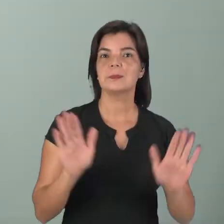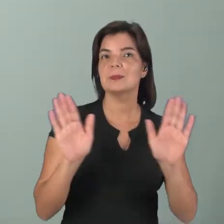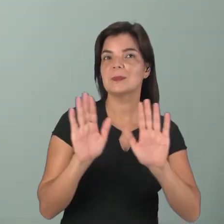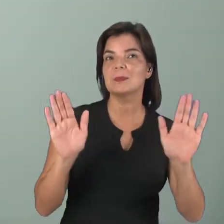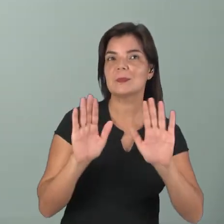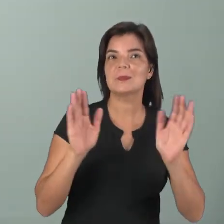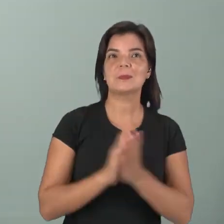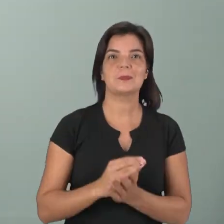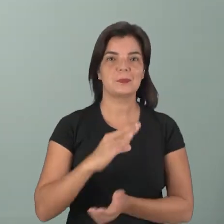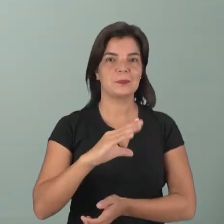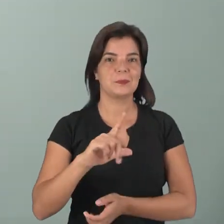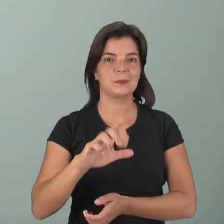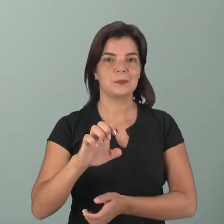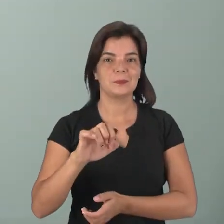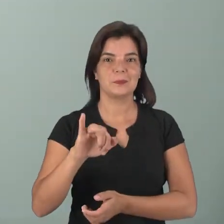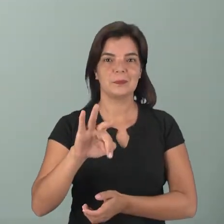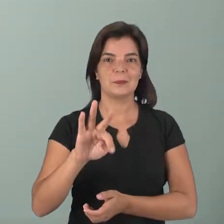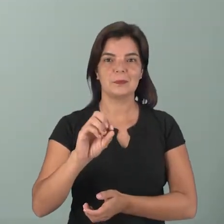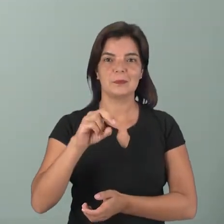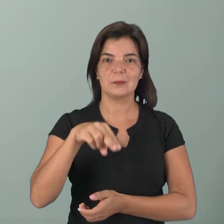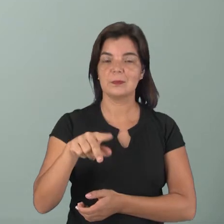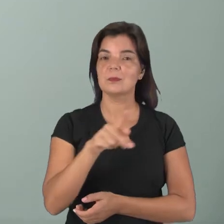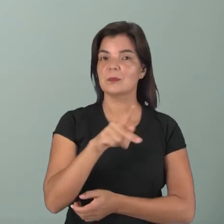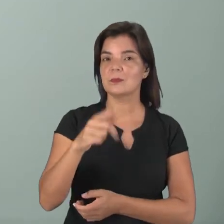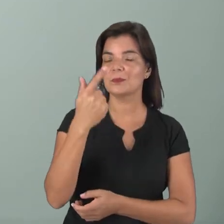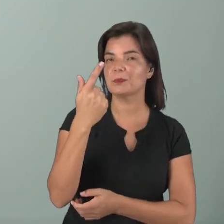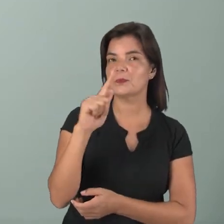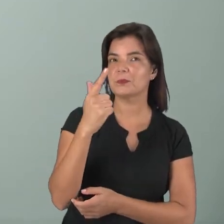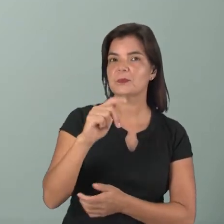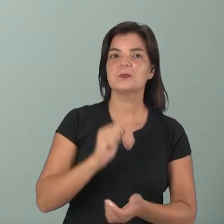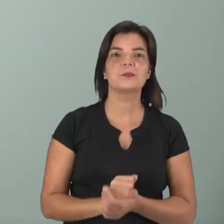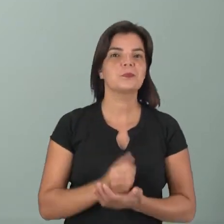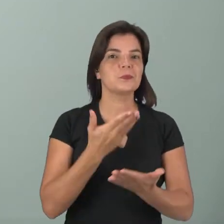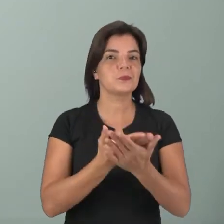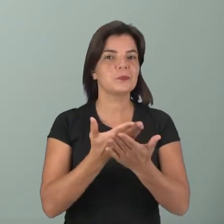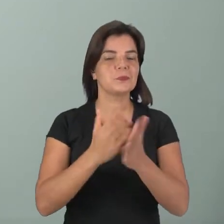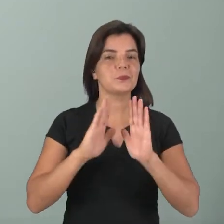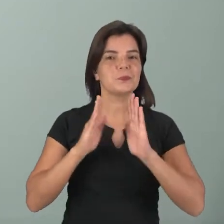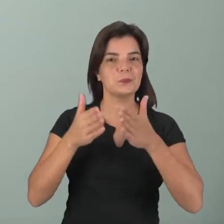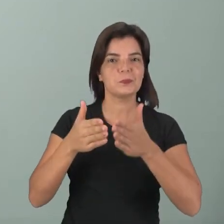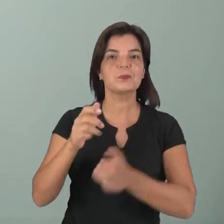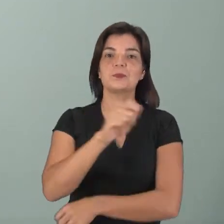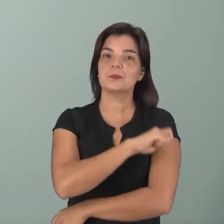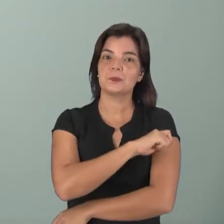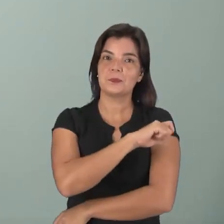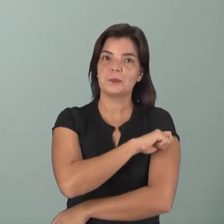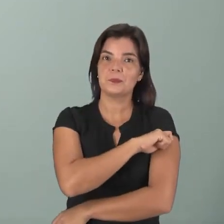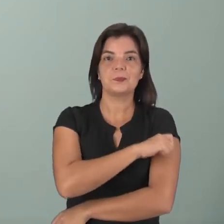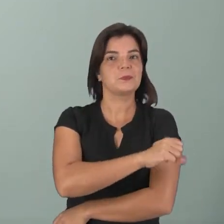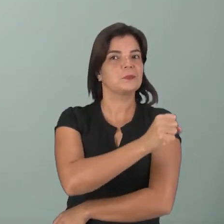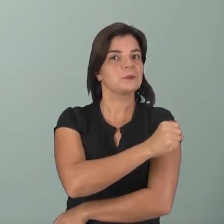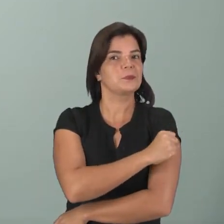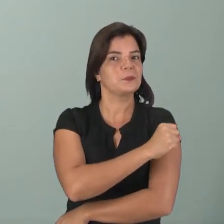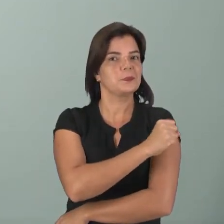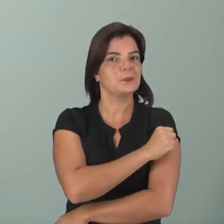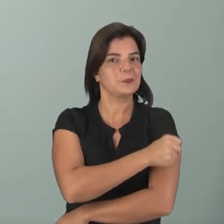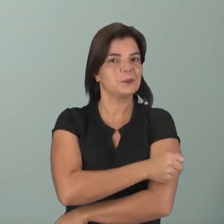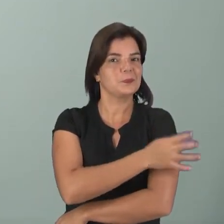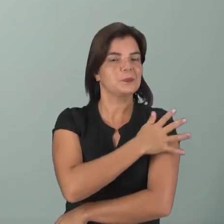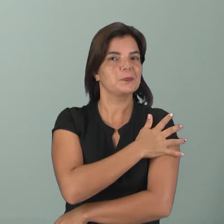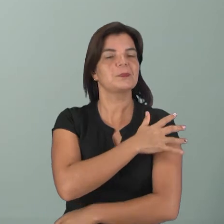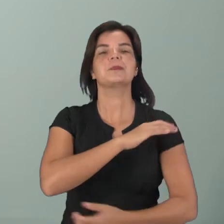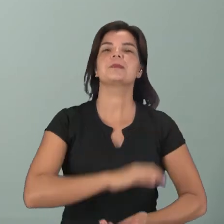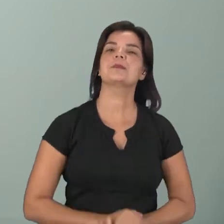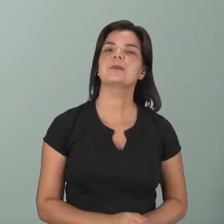Olá, meu nome é Cleio Tamaral, professor de Geografia, e o nosso estudo é voltado para os alunos do 8º ano do